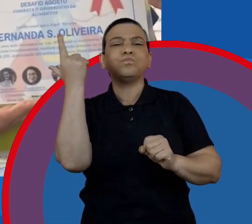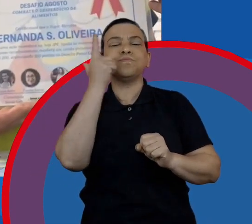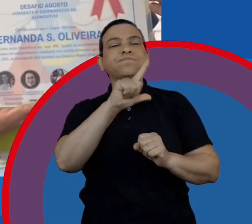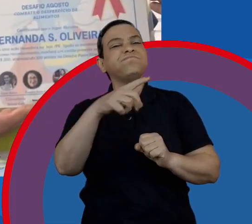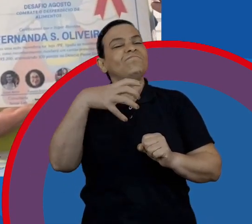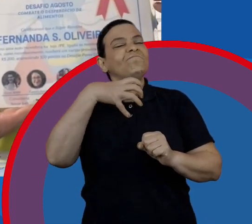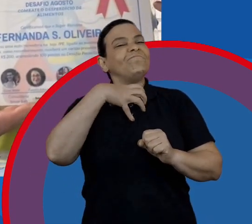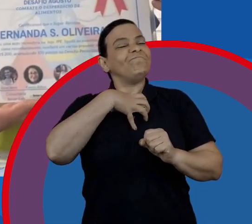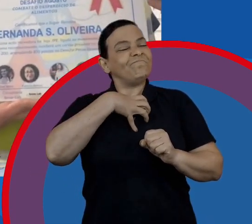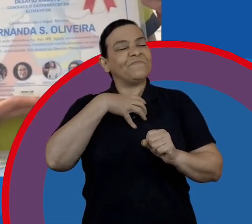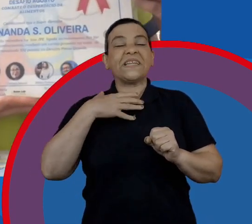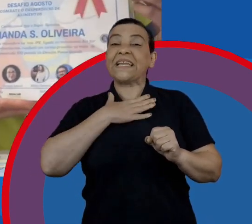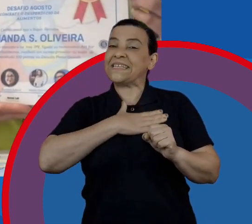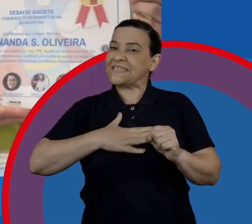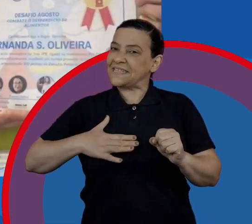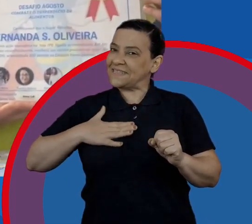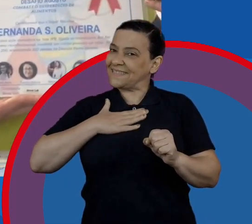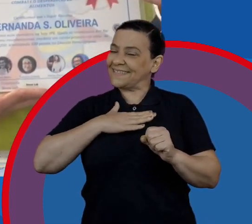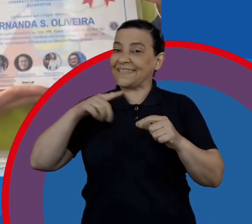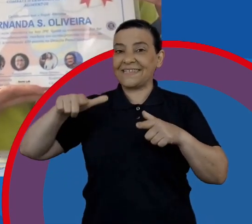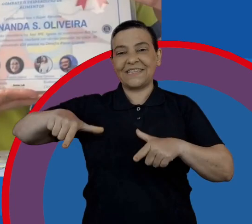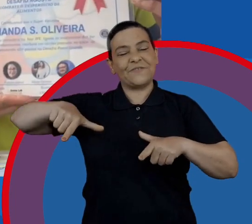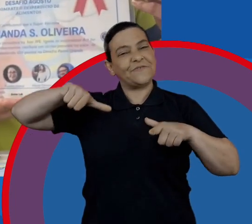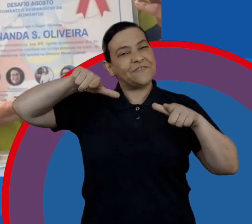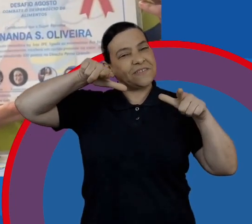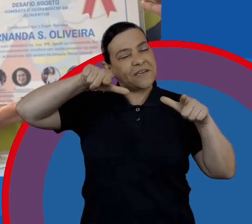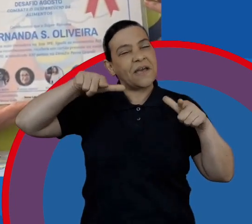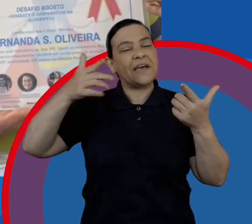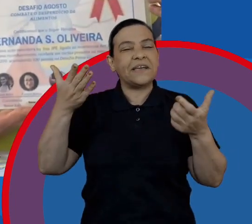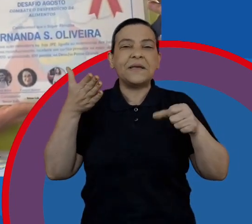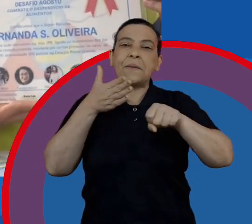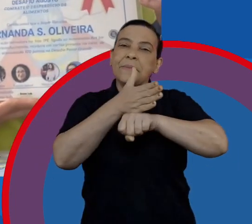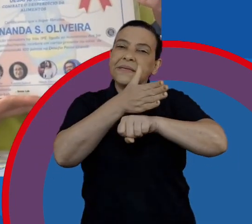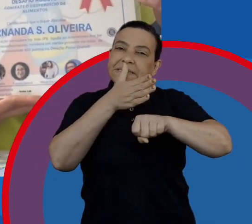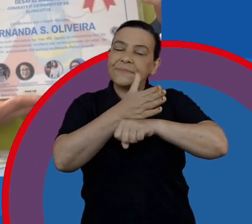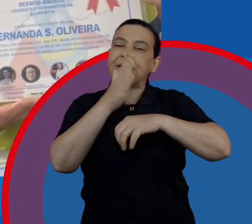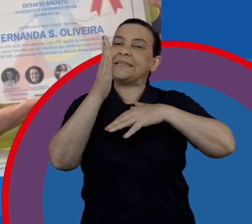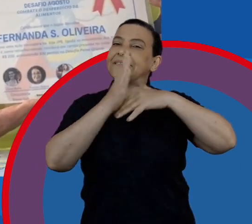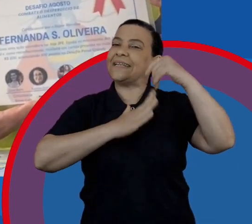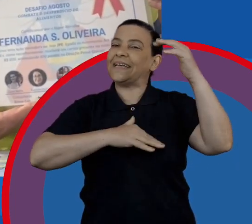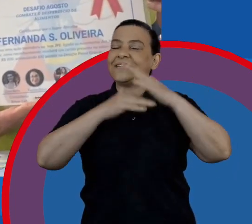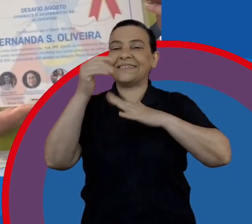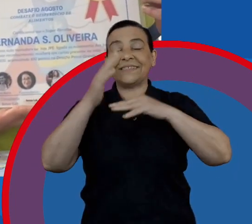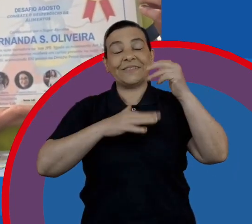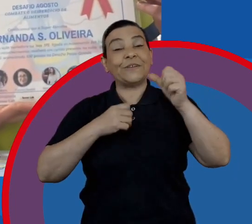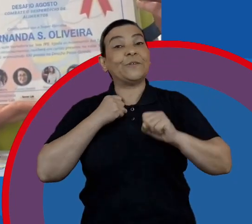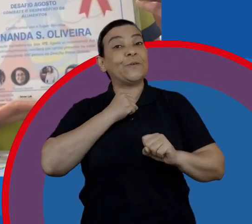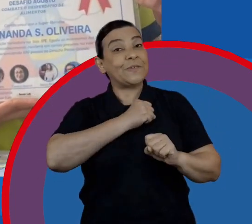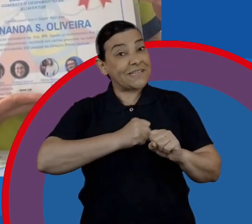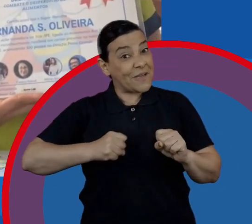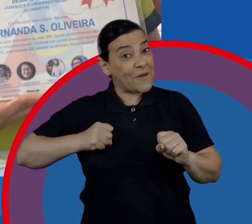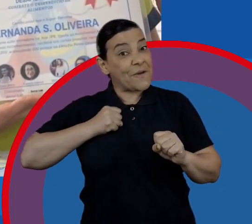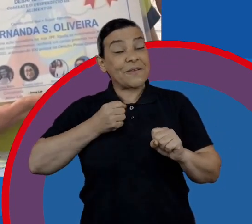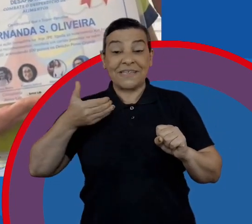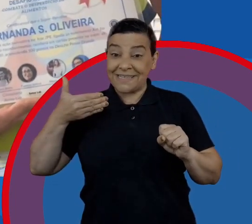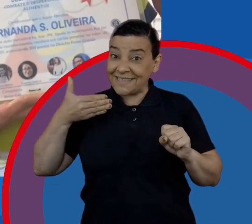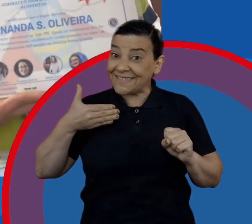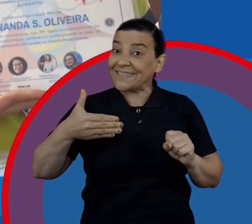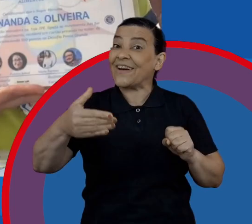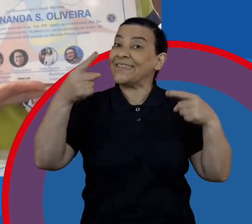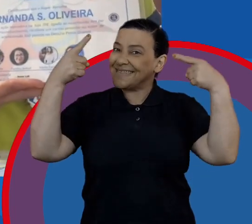gratificante ter meu certificado e poder participar das ações. Estou com muita saudade de ver novos